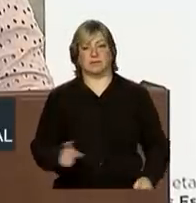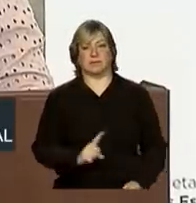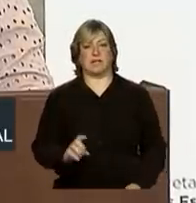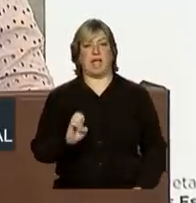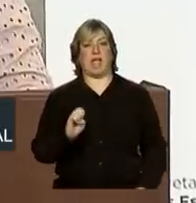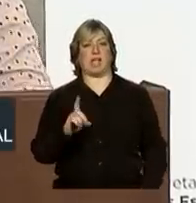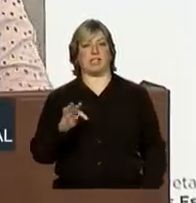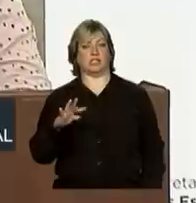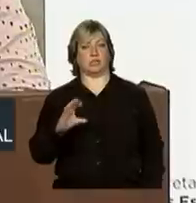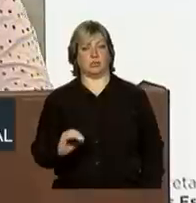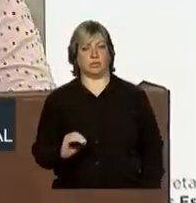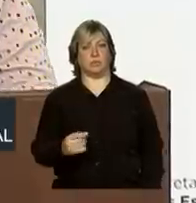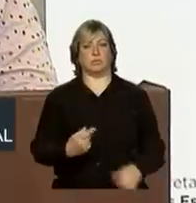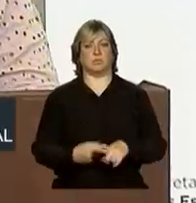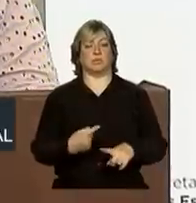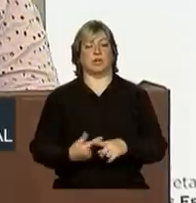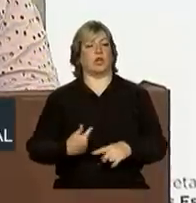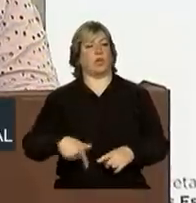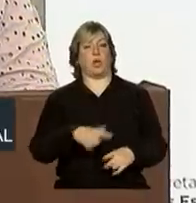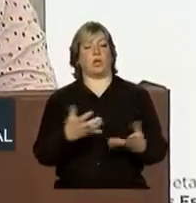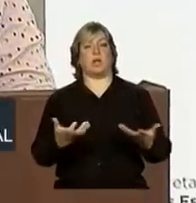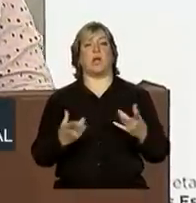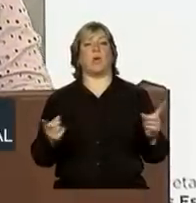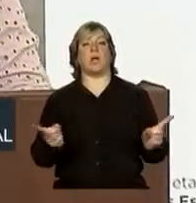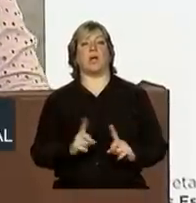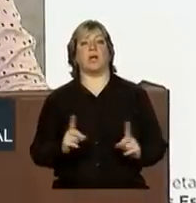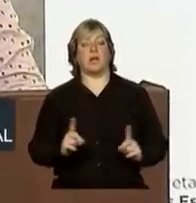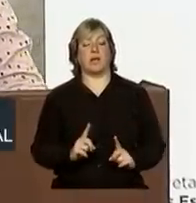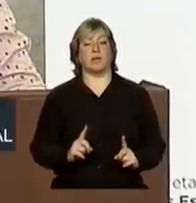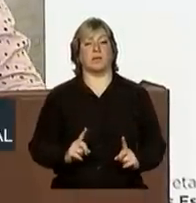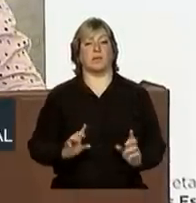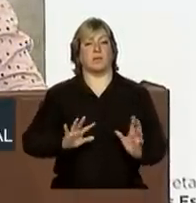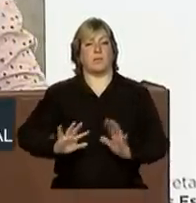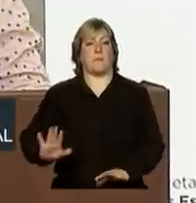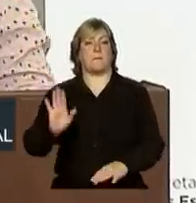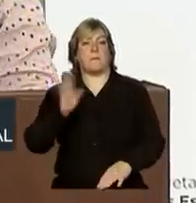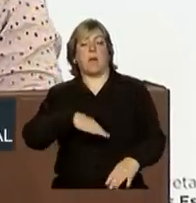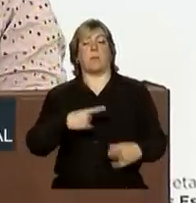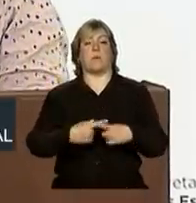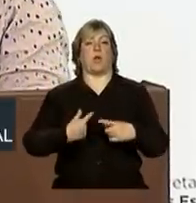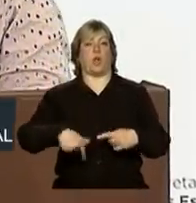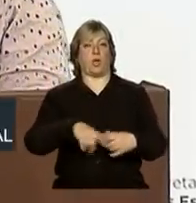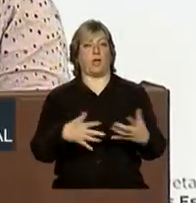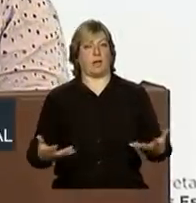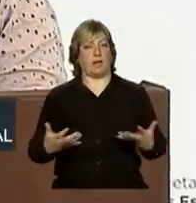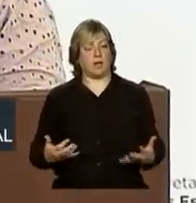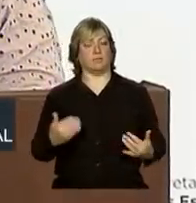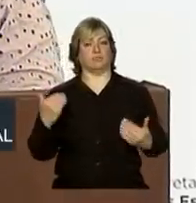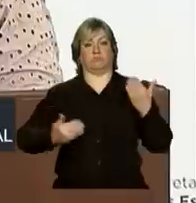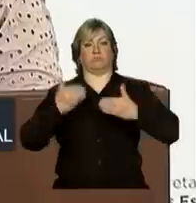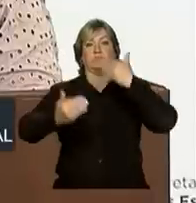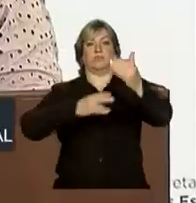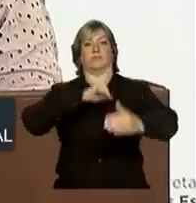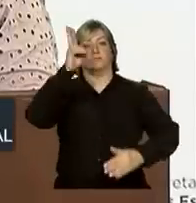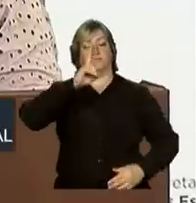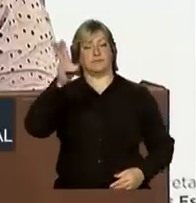ético e indesejável, posto que atua como freio ao nosso desenvolvimento.